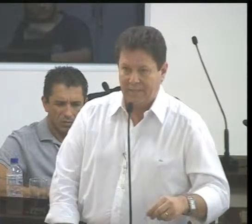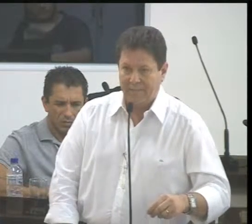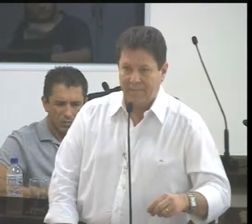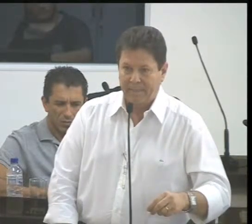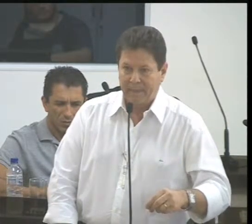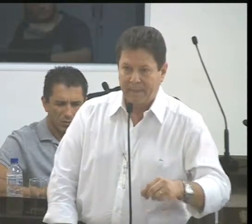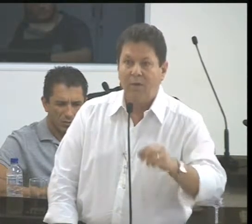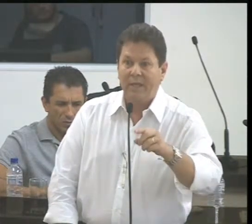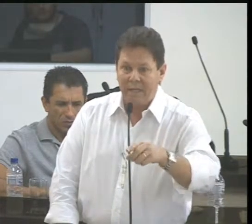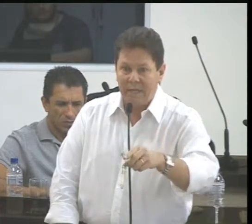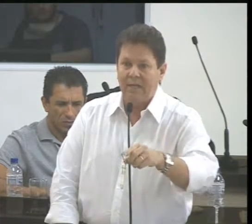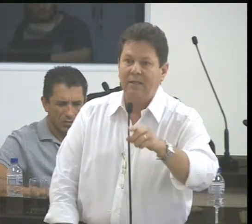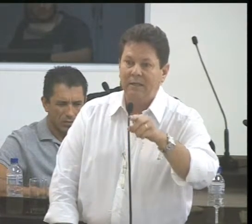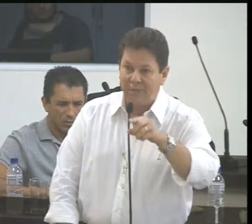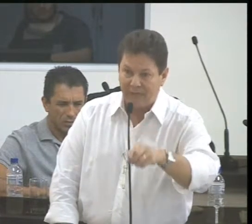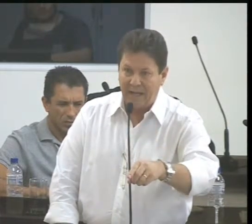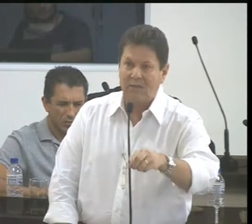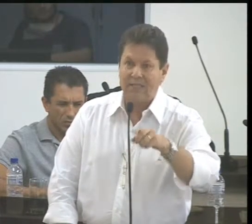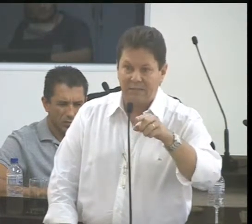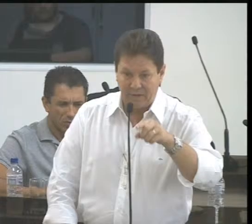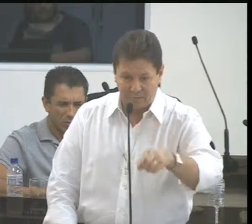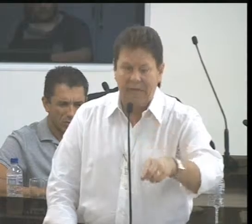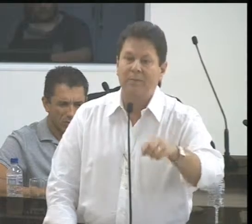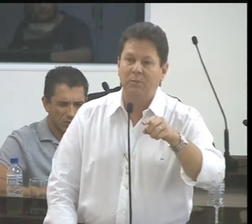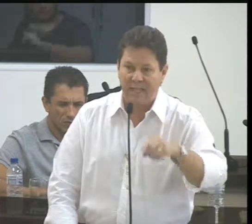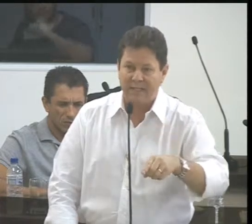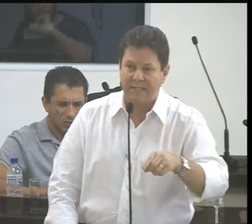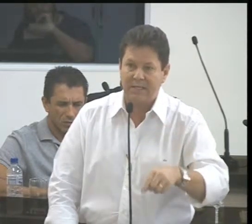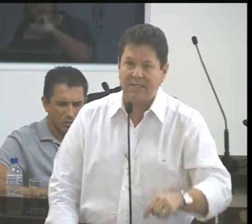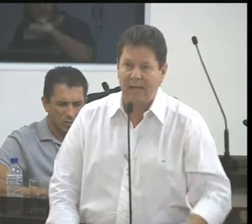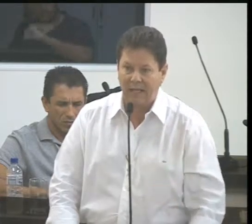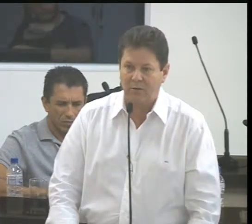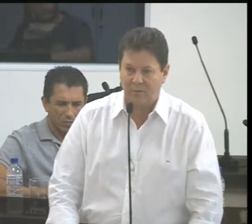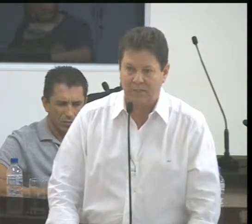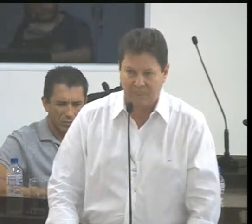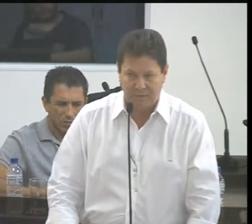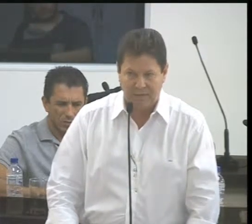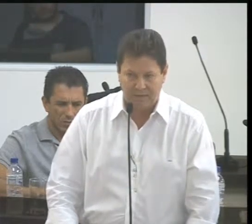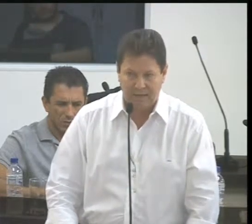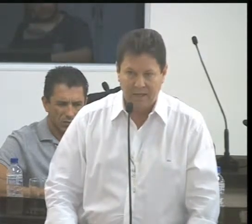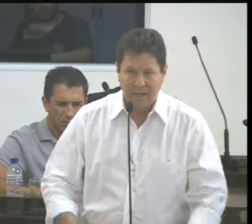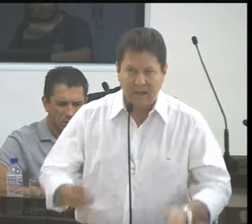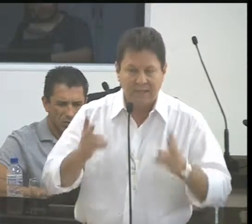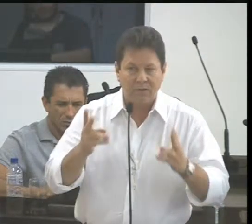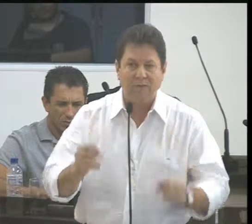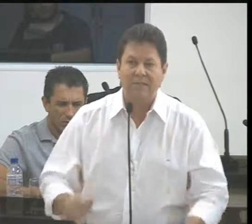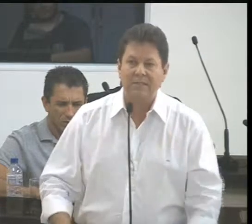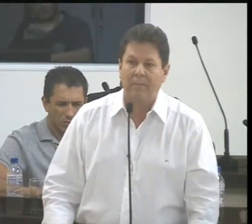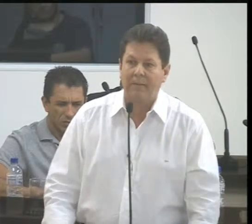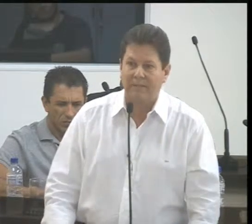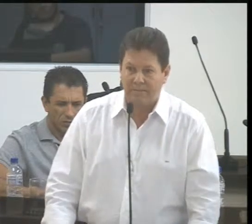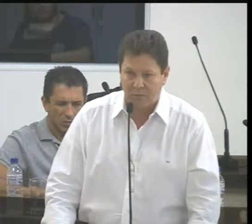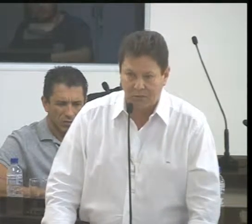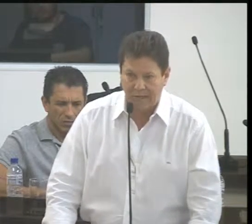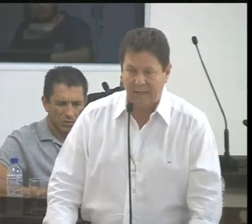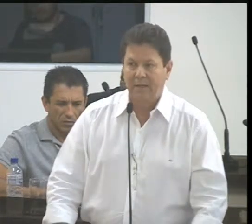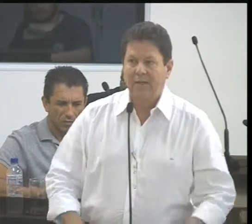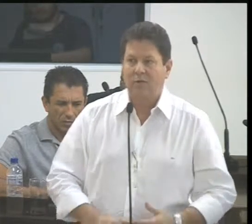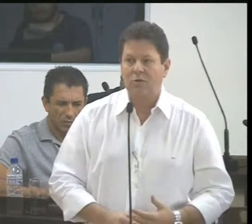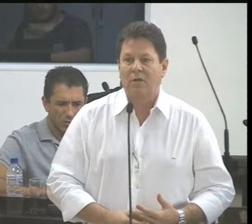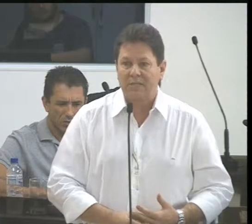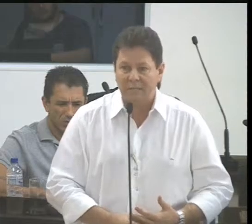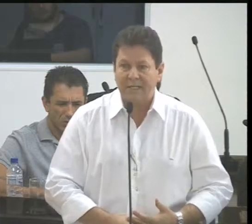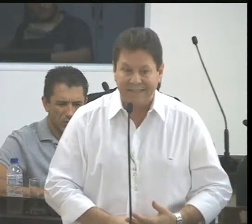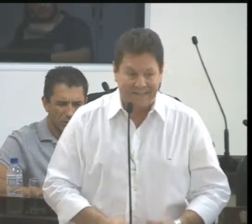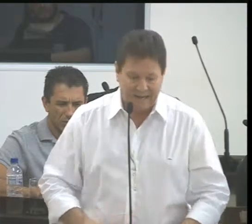eu torço, porque eu quero ser professor dessa faculdade, porque eu ministro aula em faculdade. E eu queria, de fato,